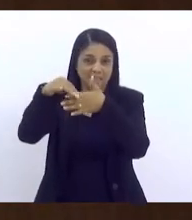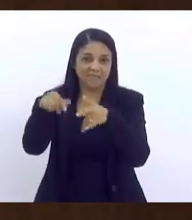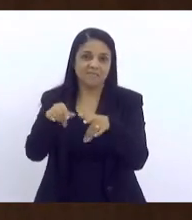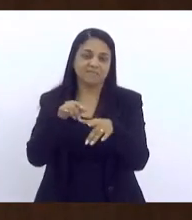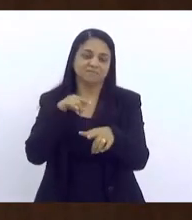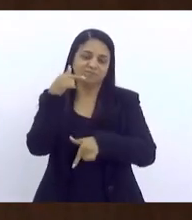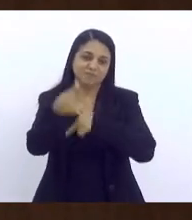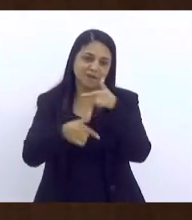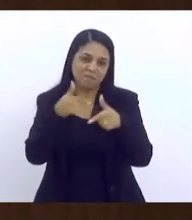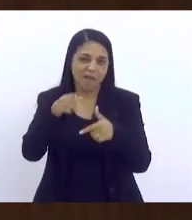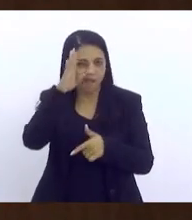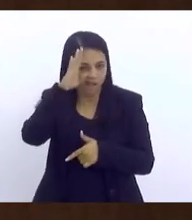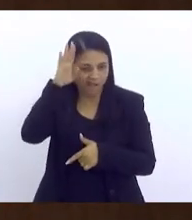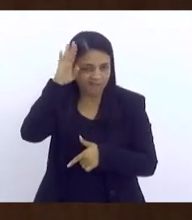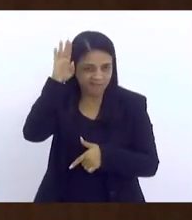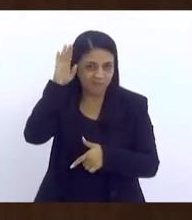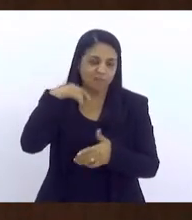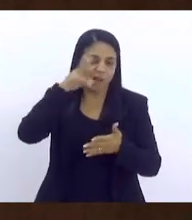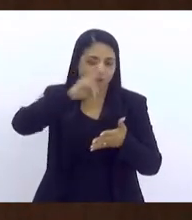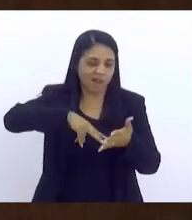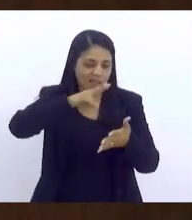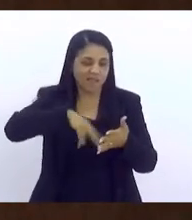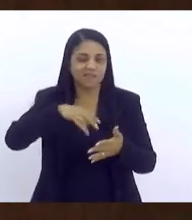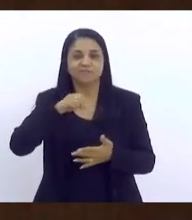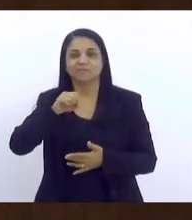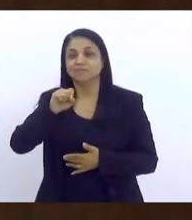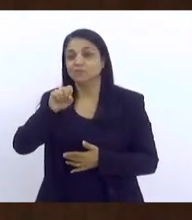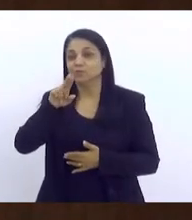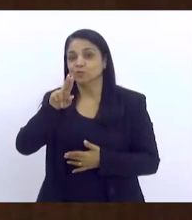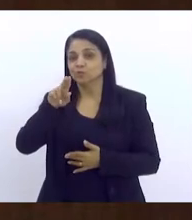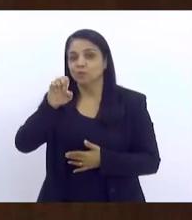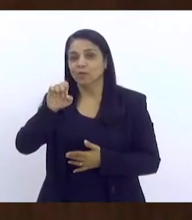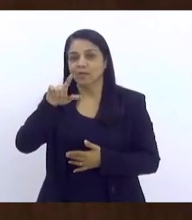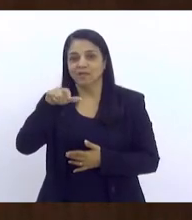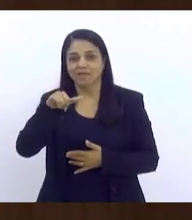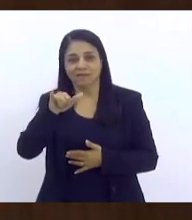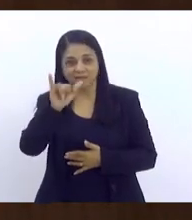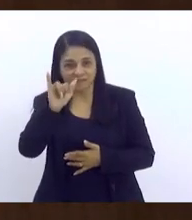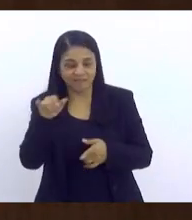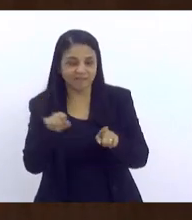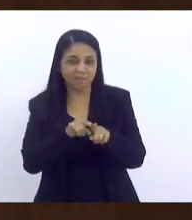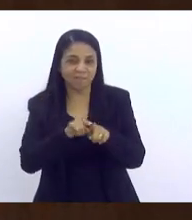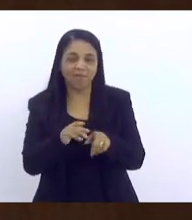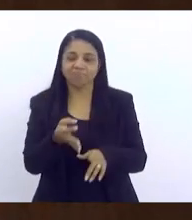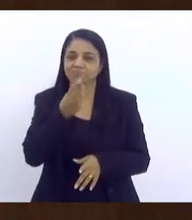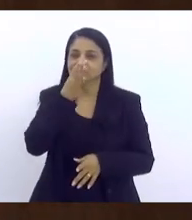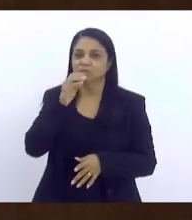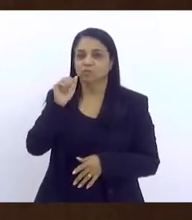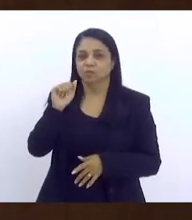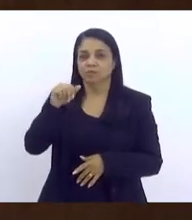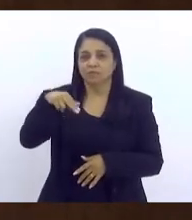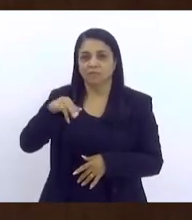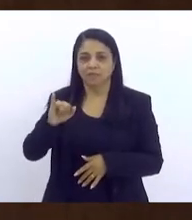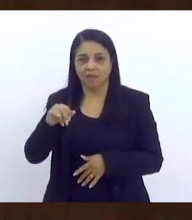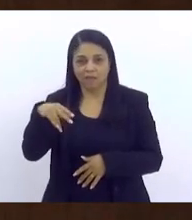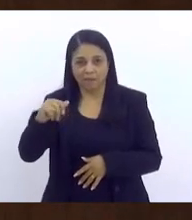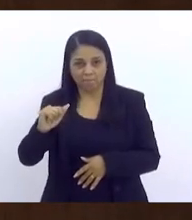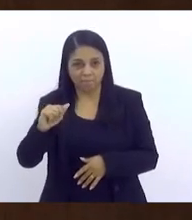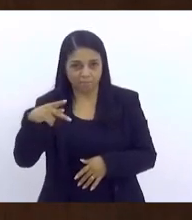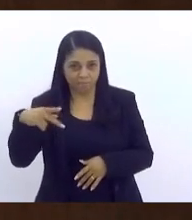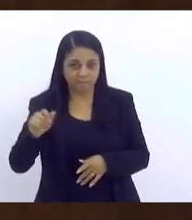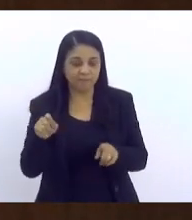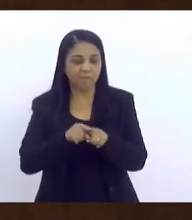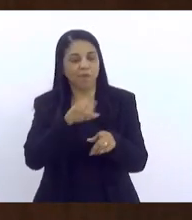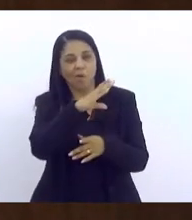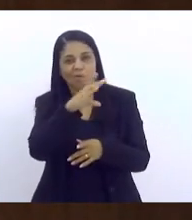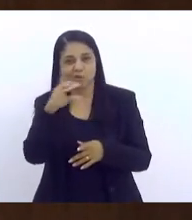acadêmica dela. Leio muito a professora Sueli, e sou profunda admiradora do UNIAP. Enquanto eu estive coordenadora do